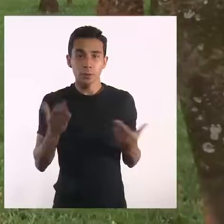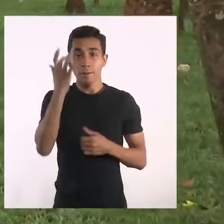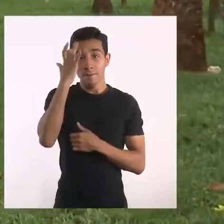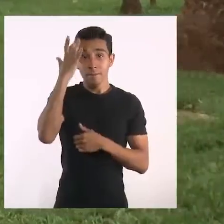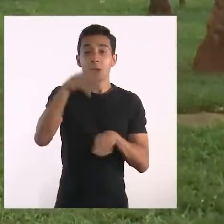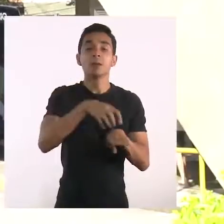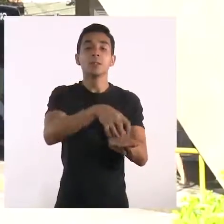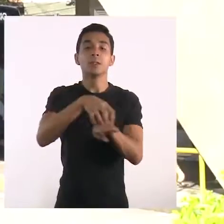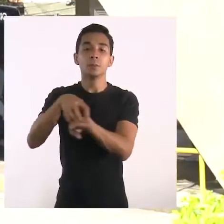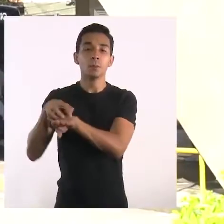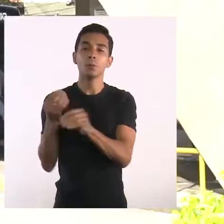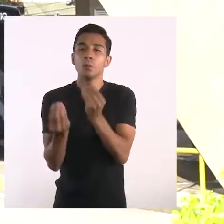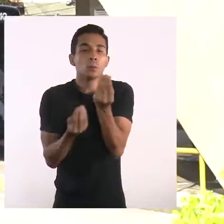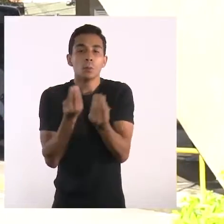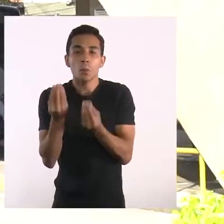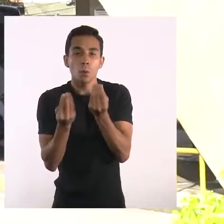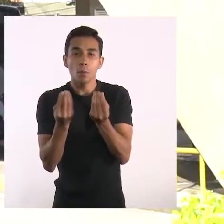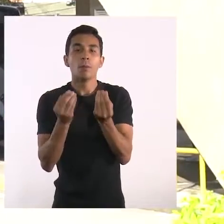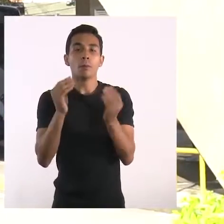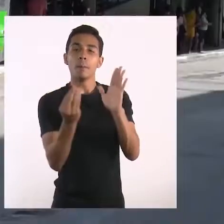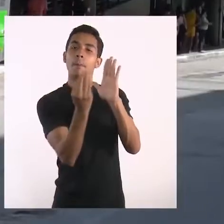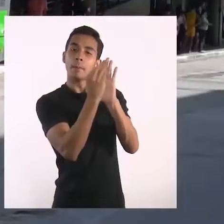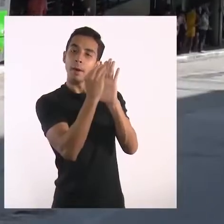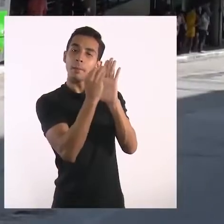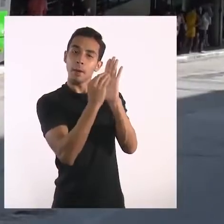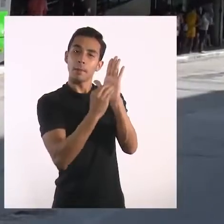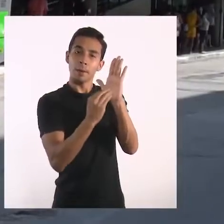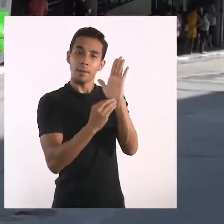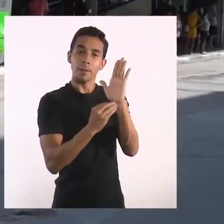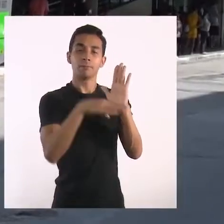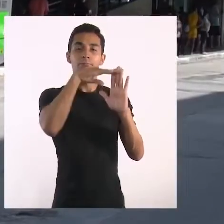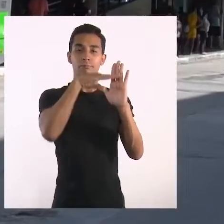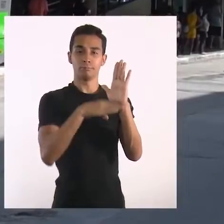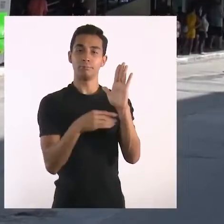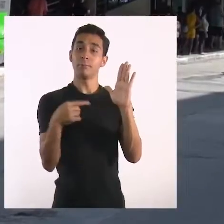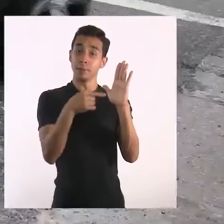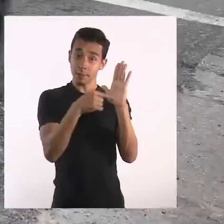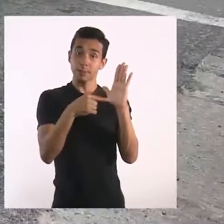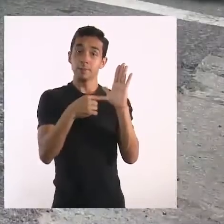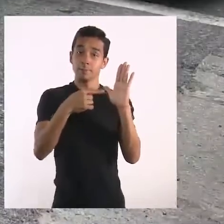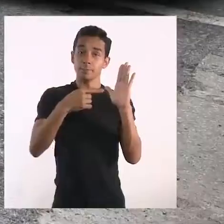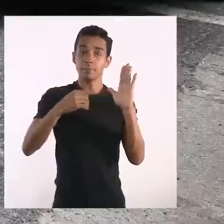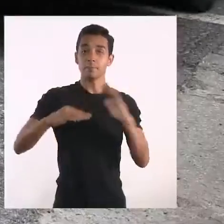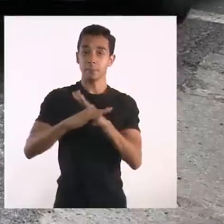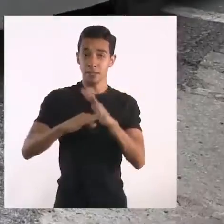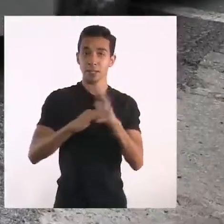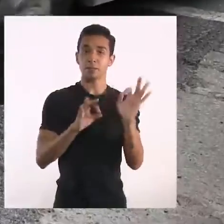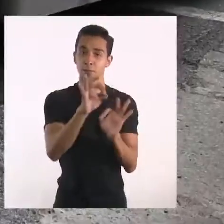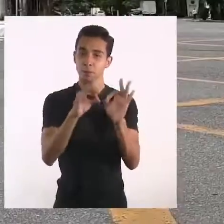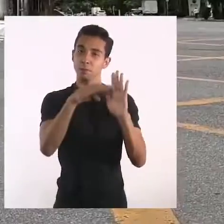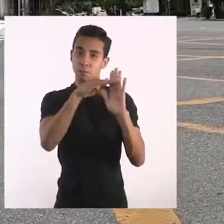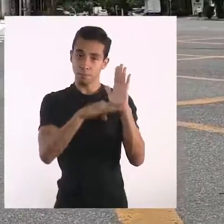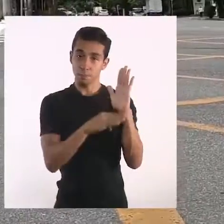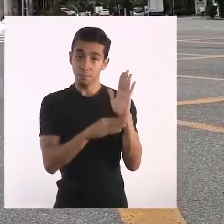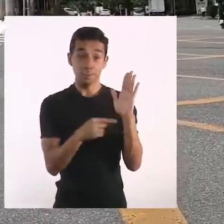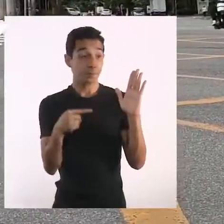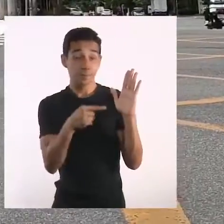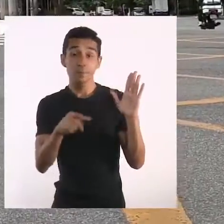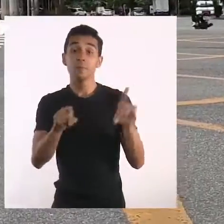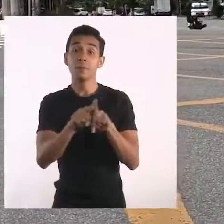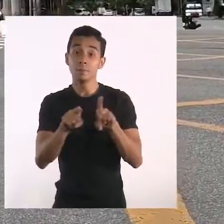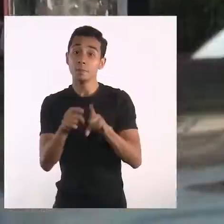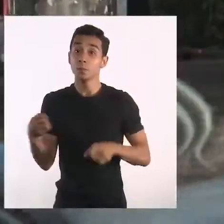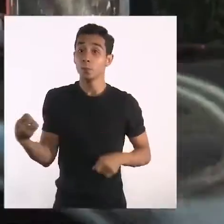áreas verdes? Como encurtar as distâncias e facilitar a locomoção das pessoas? Tudo isso é definido pelo plano